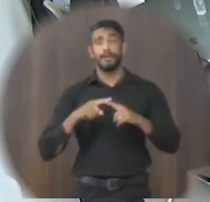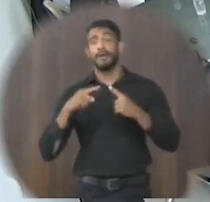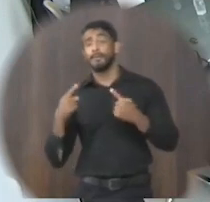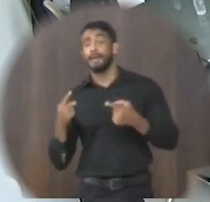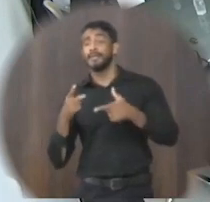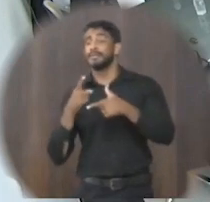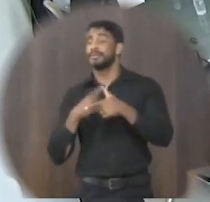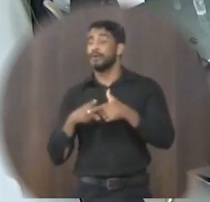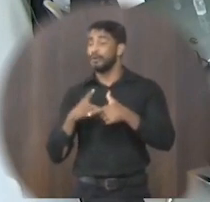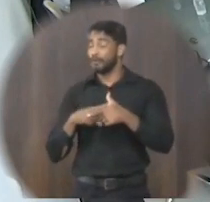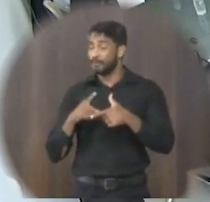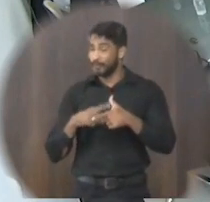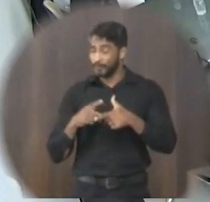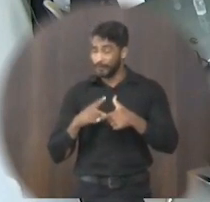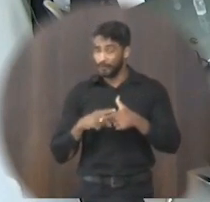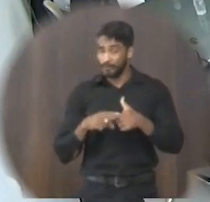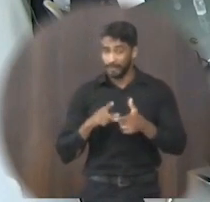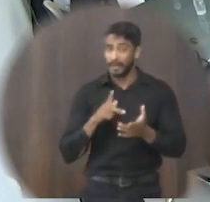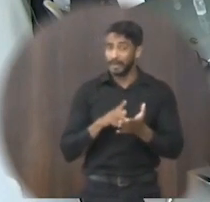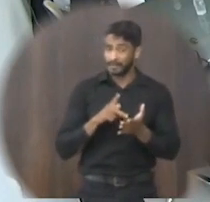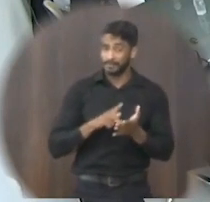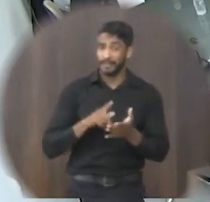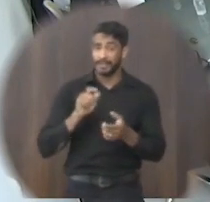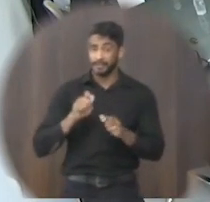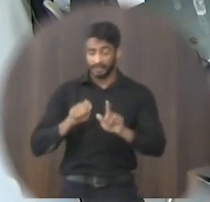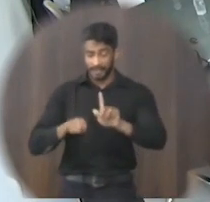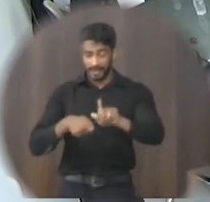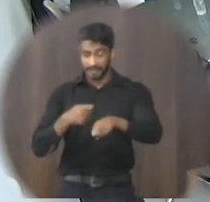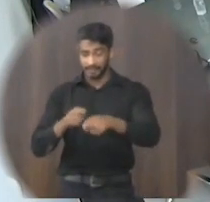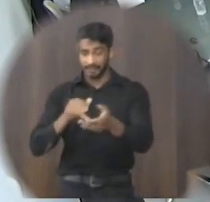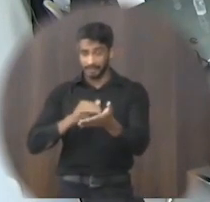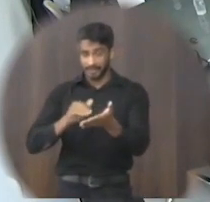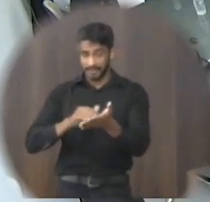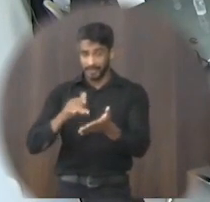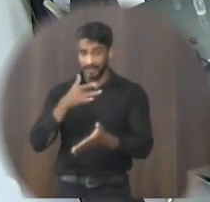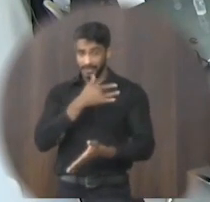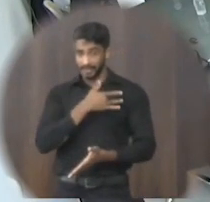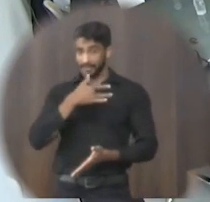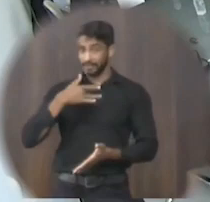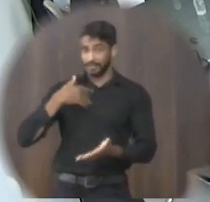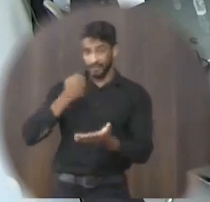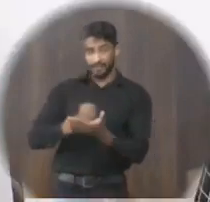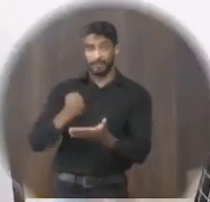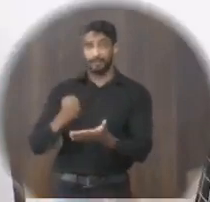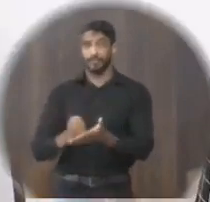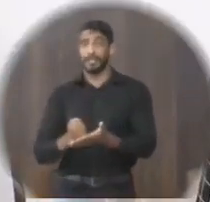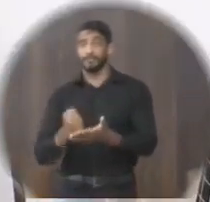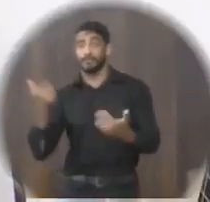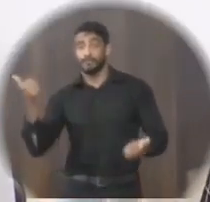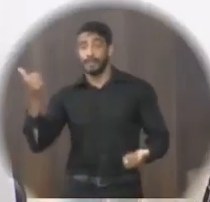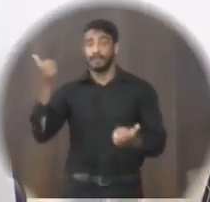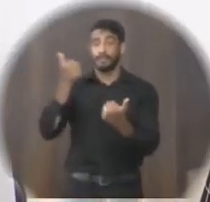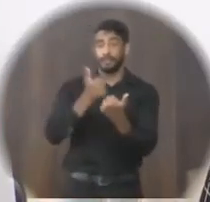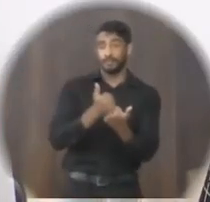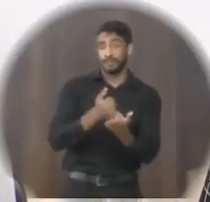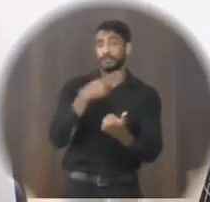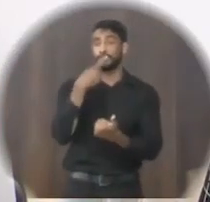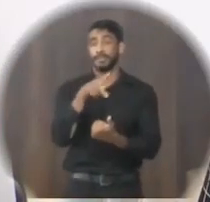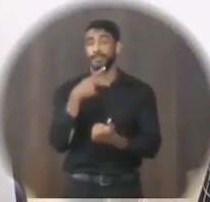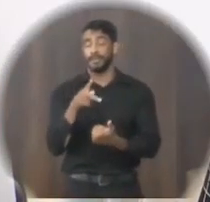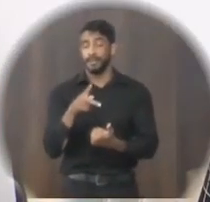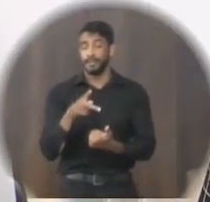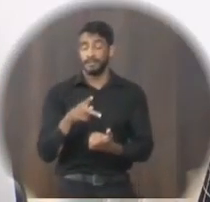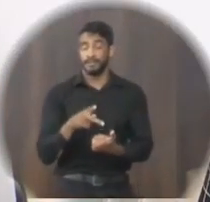o problema apontado na realidade é que a administração da Secretaria Municipal de Saúde não contratou fisioterapeutas para ocupar essas